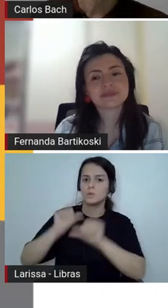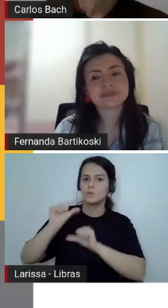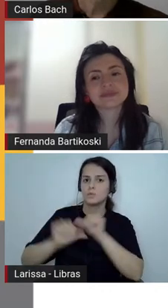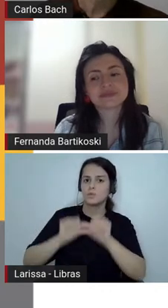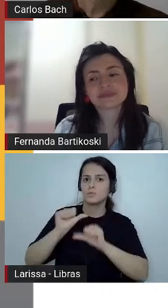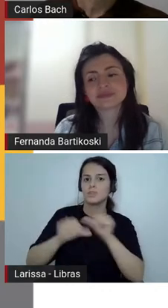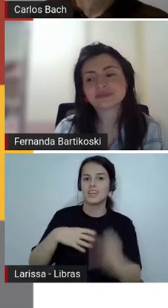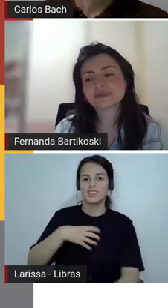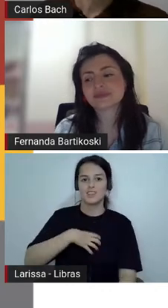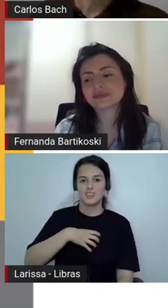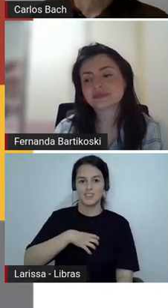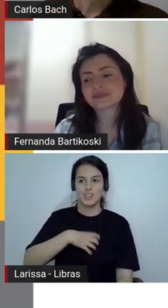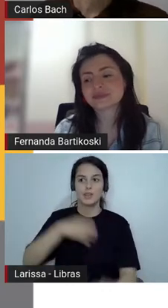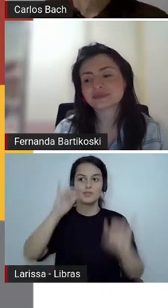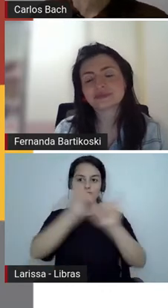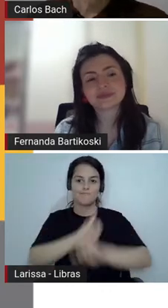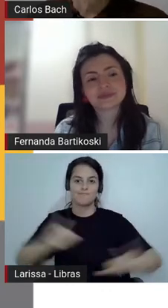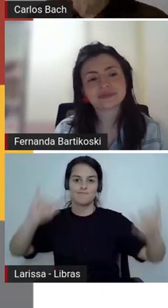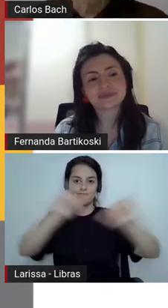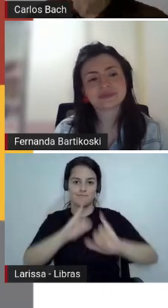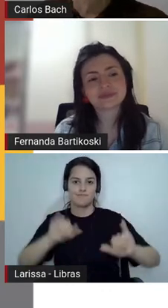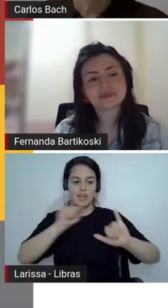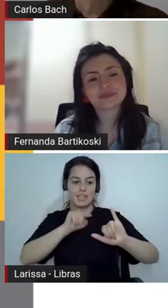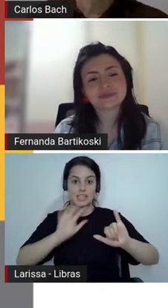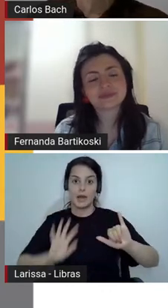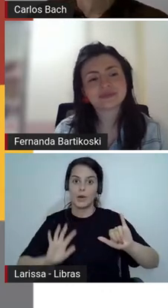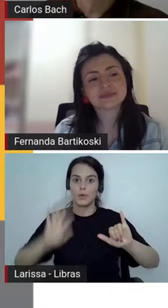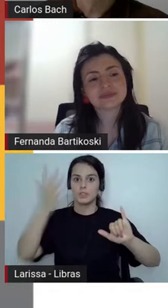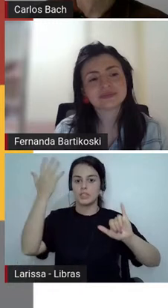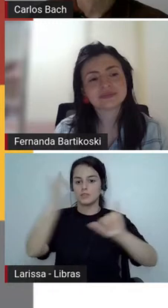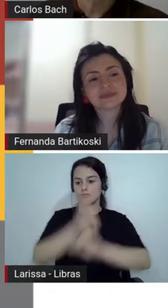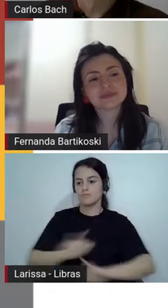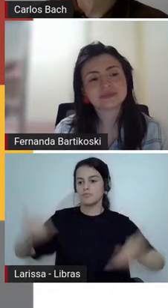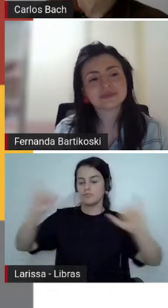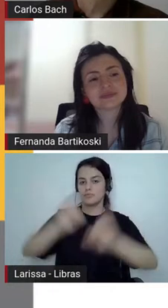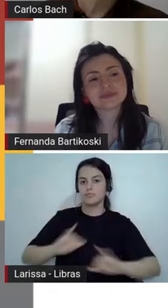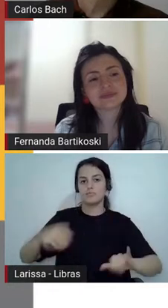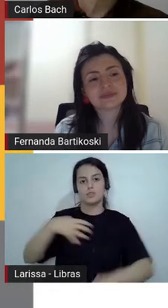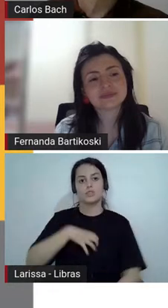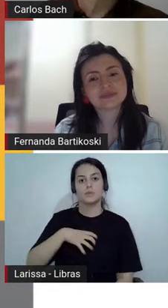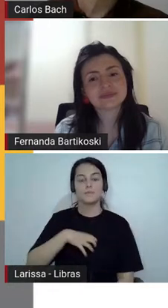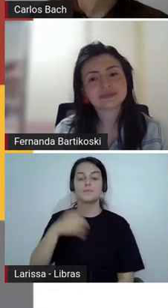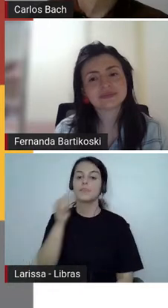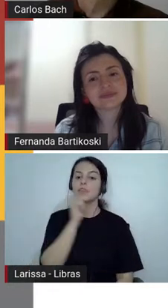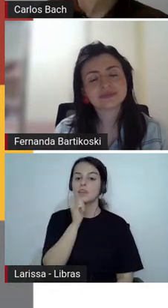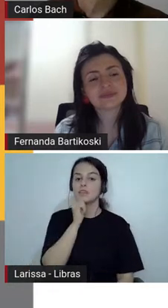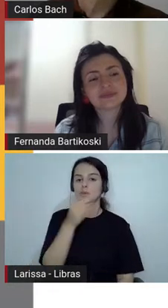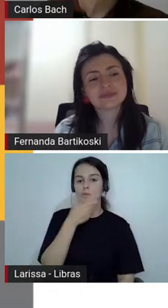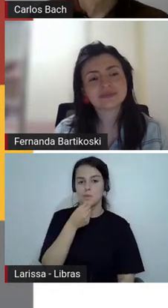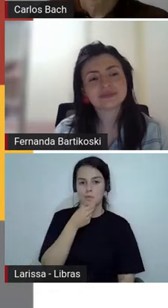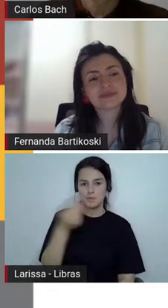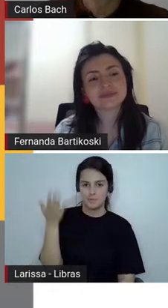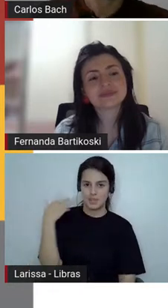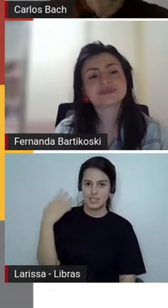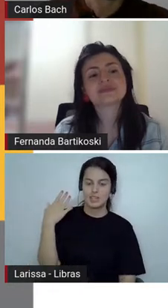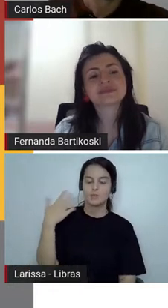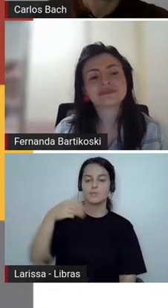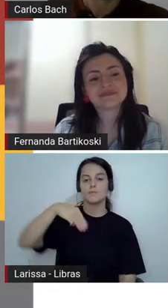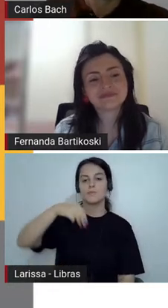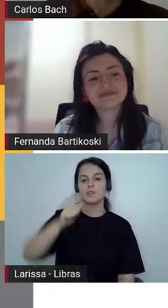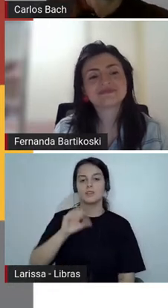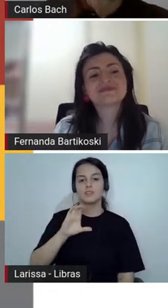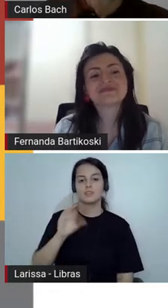fatos, né, Machado, acho que fez muito essa análise crítica da sociedade através das crônicas, né, Fernando?